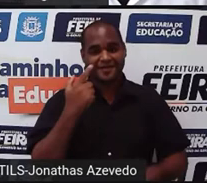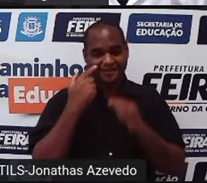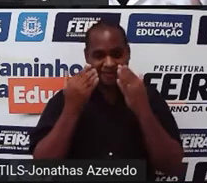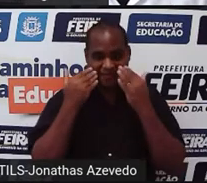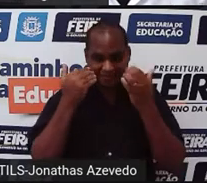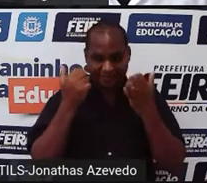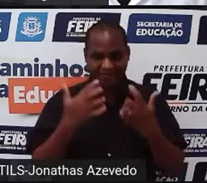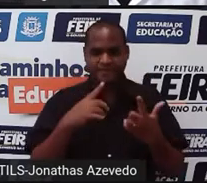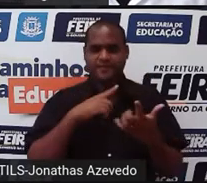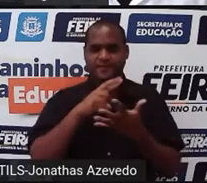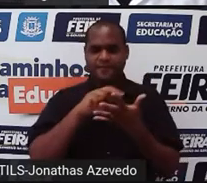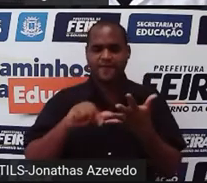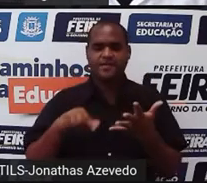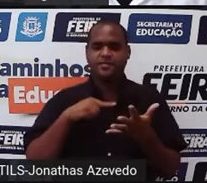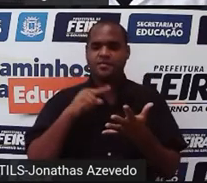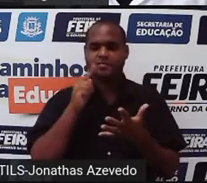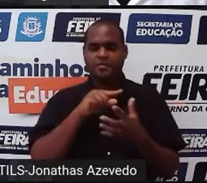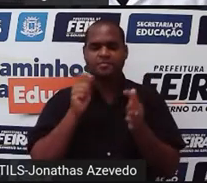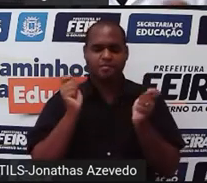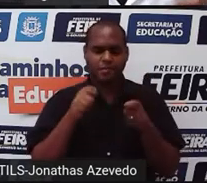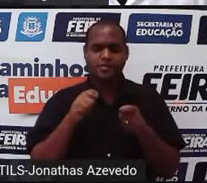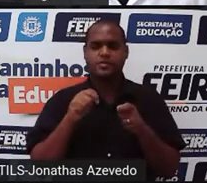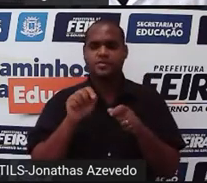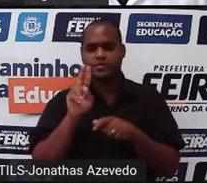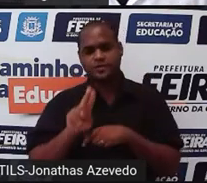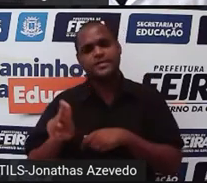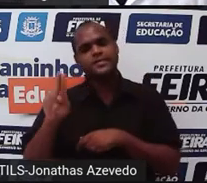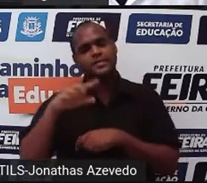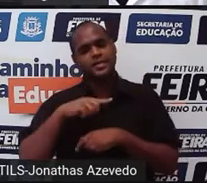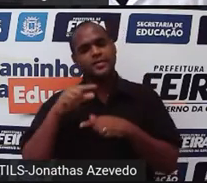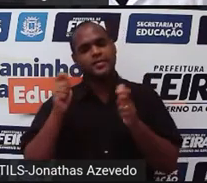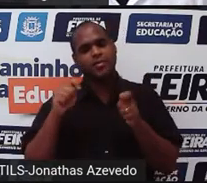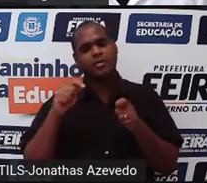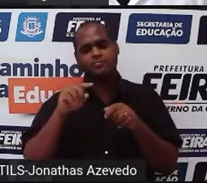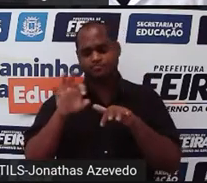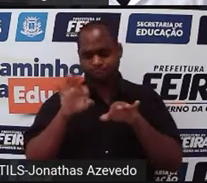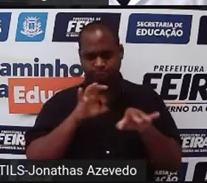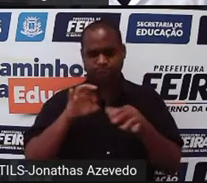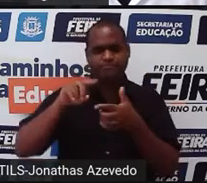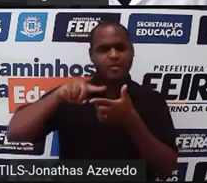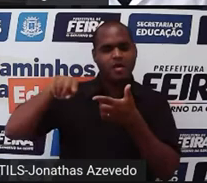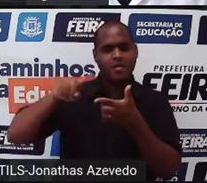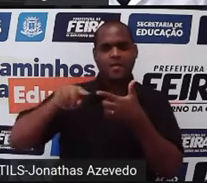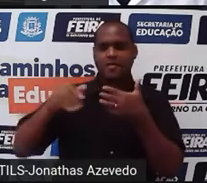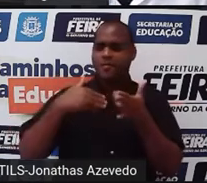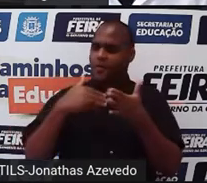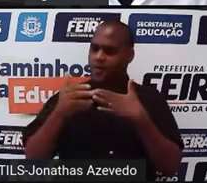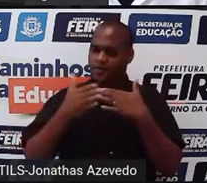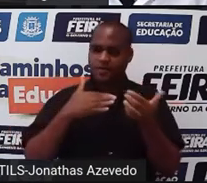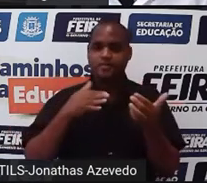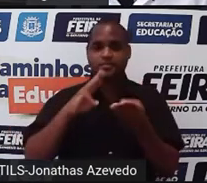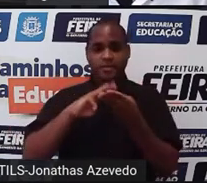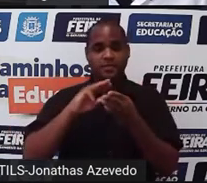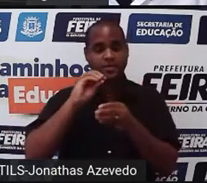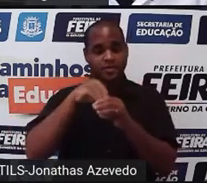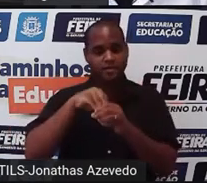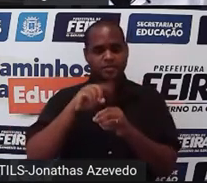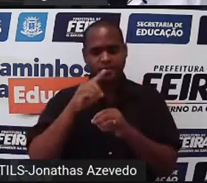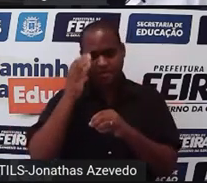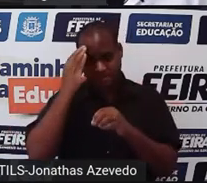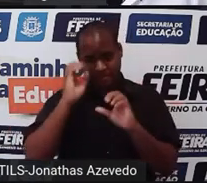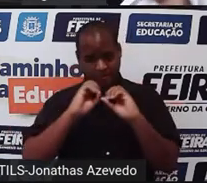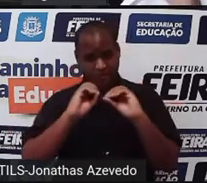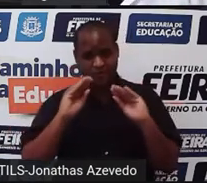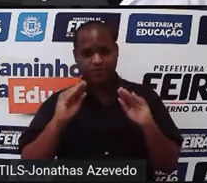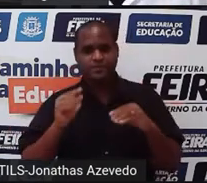vocês uma maneira que vocês podem usar para poder resolver qualquer problema em matemática. Então, até aqui você entendeu, mas entendeu